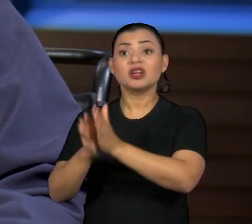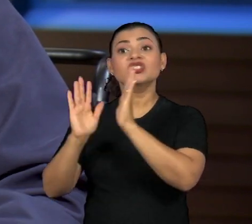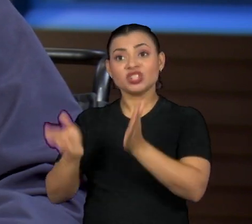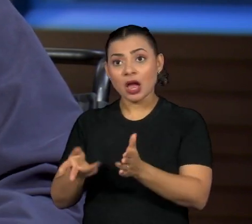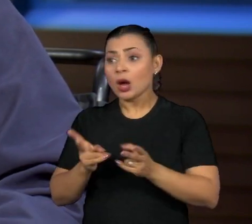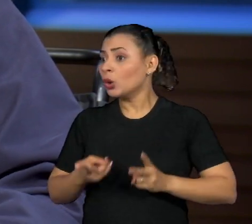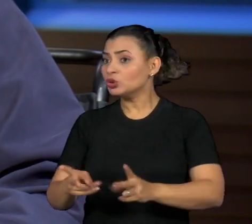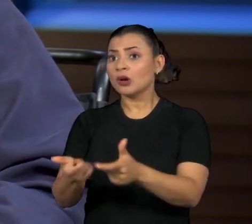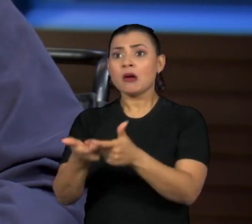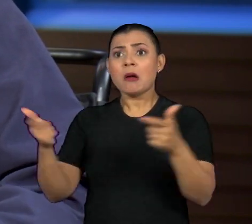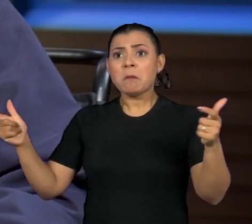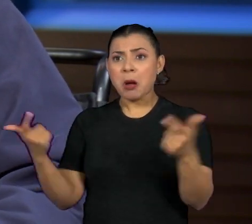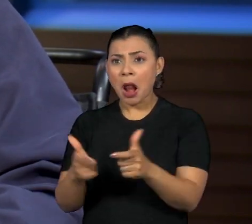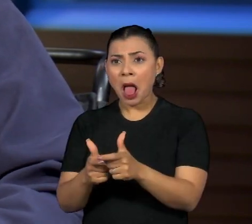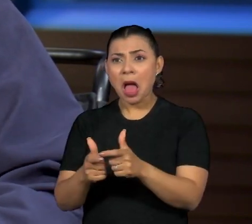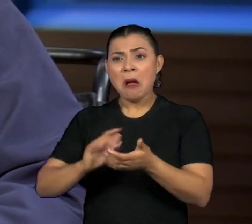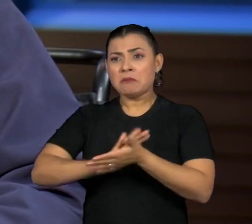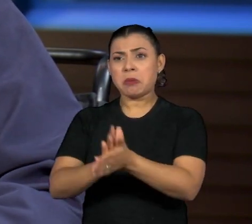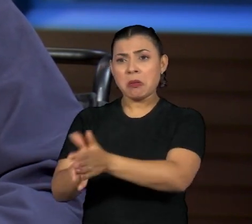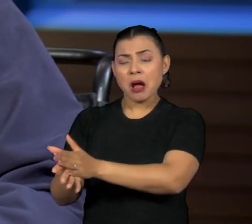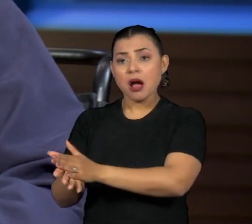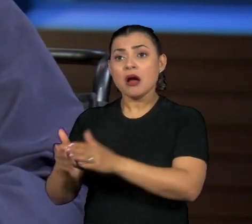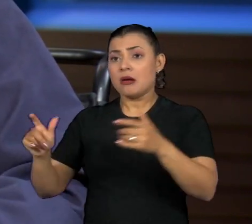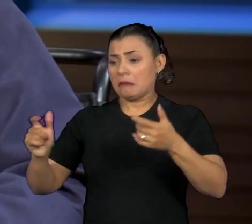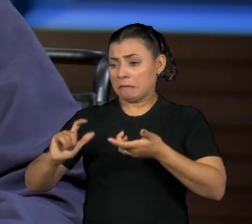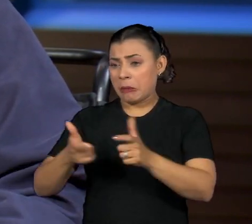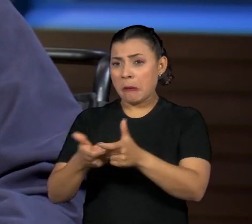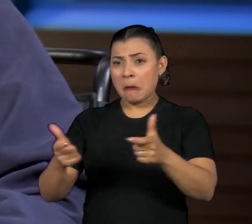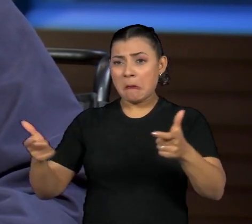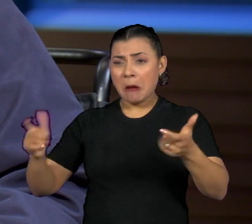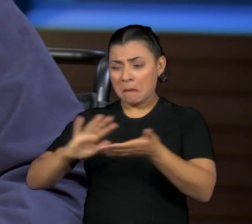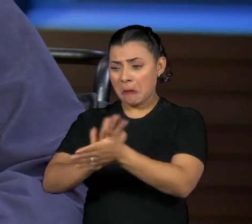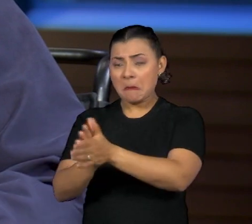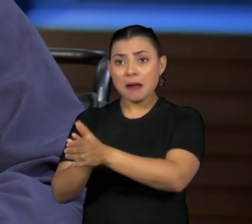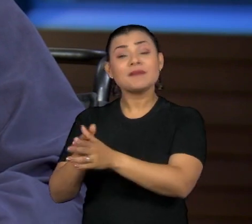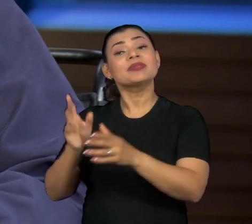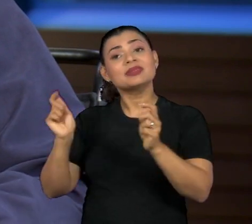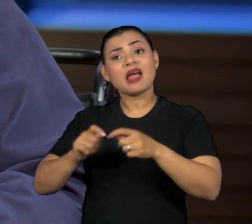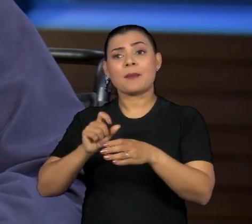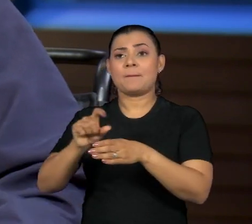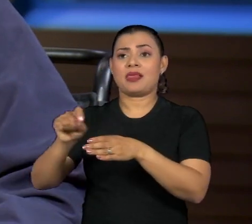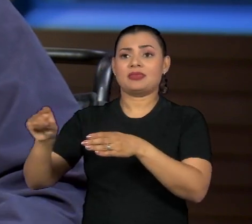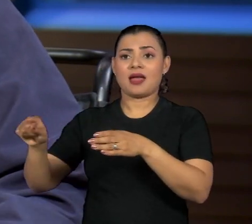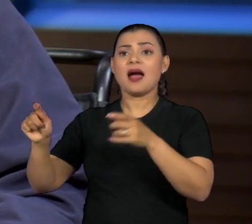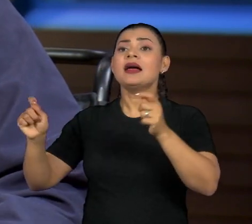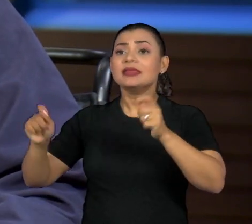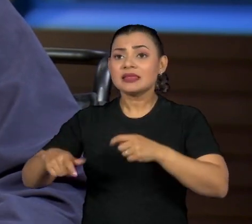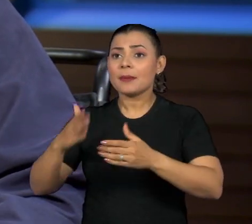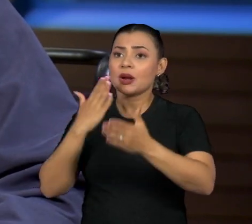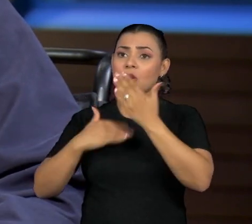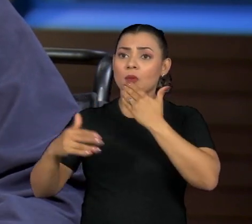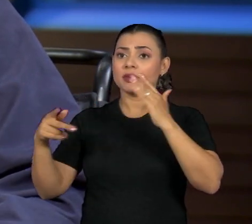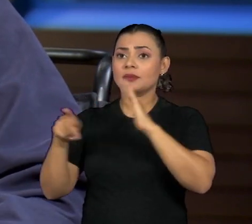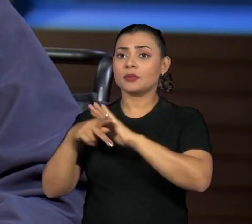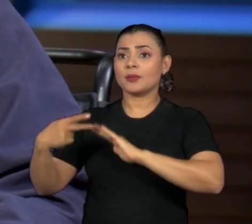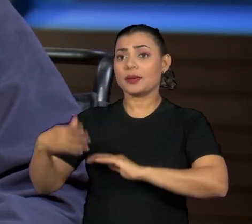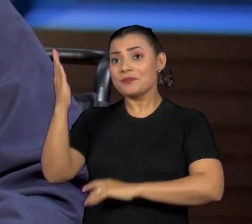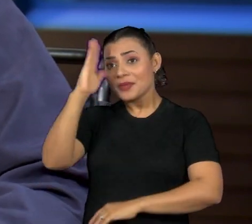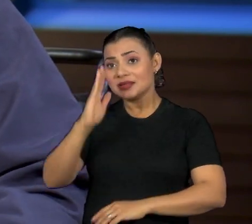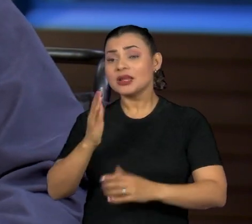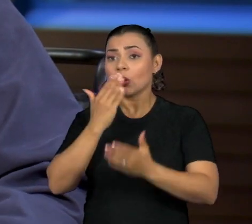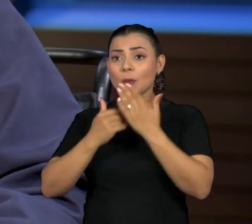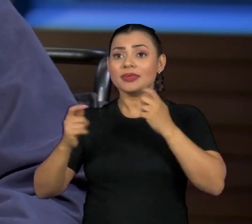continua devastado, a gente não precisa devastar mais nada. Dá para plantar, dá para ter a comida para os brasileiros comerem,